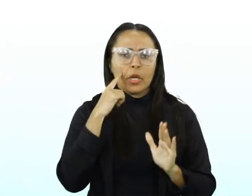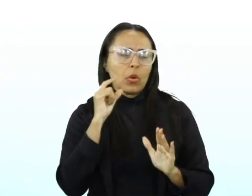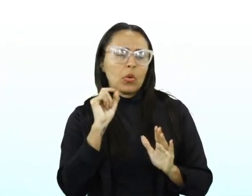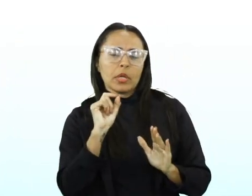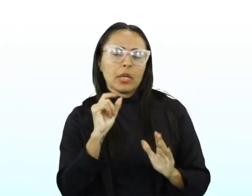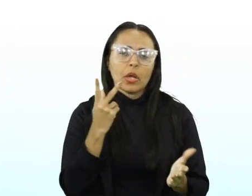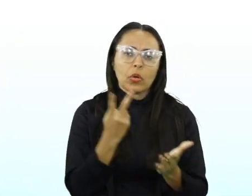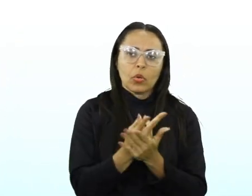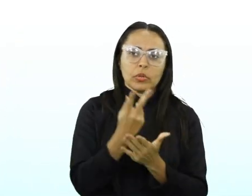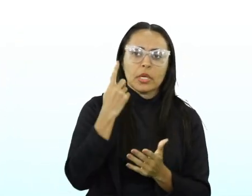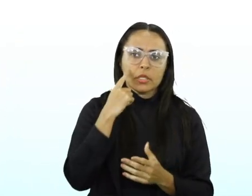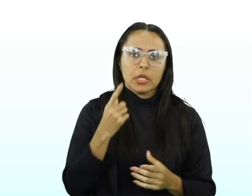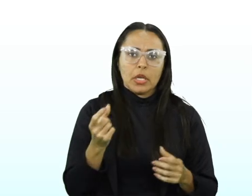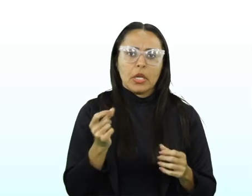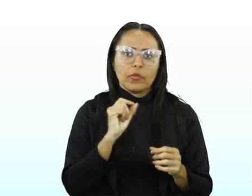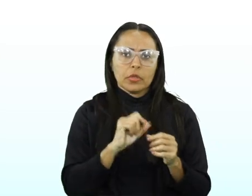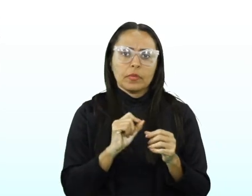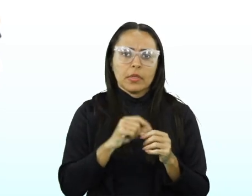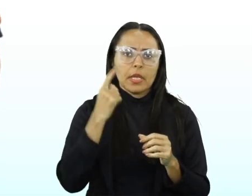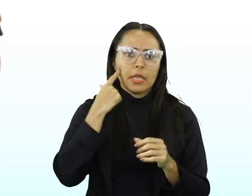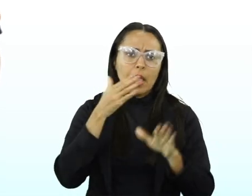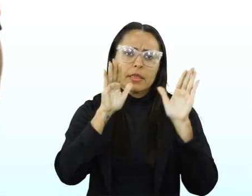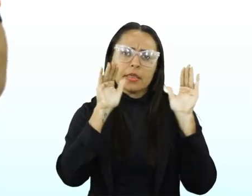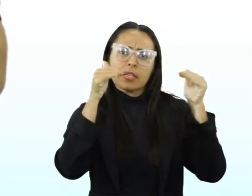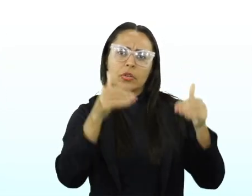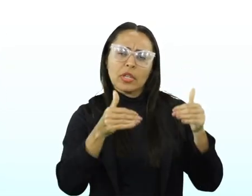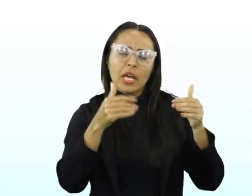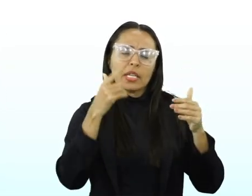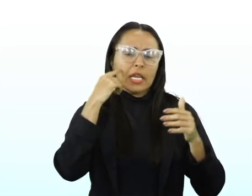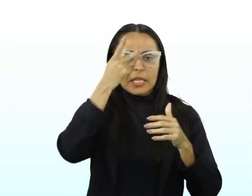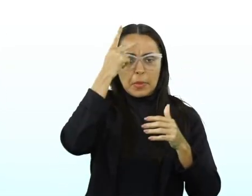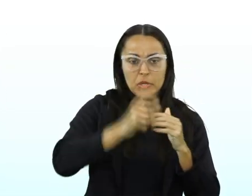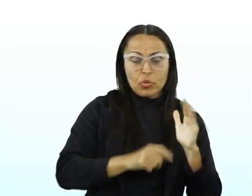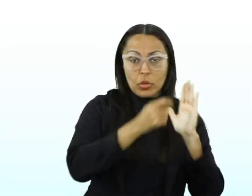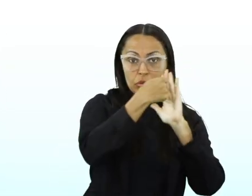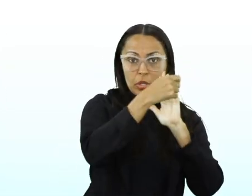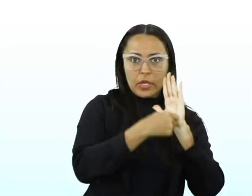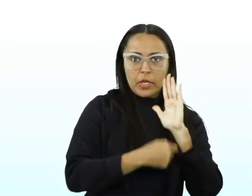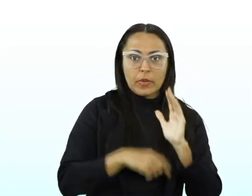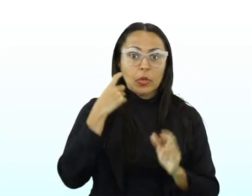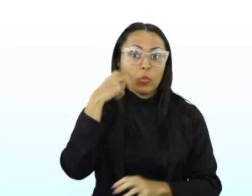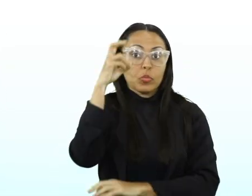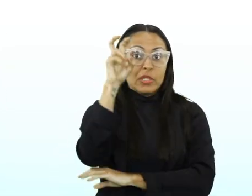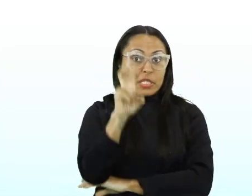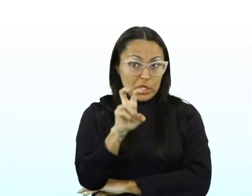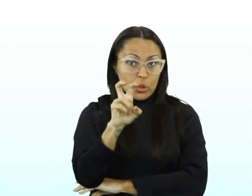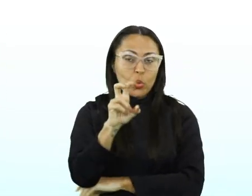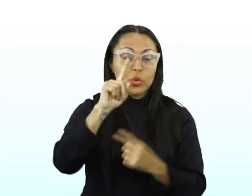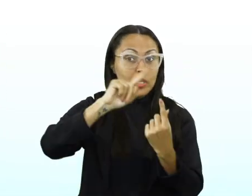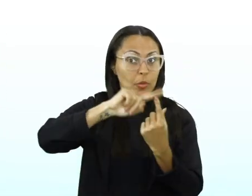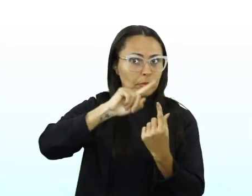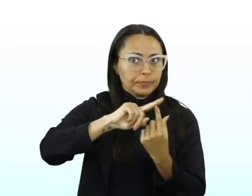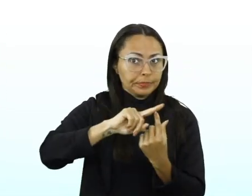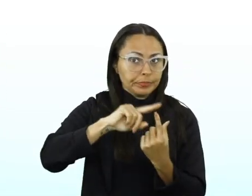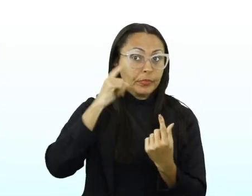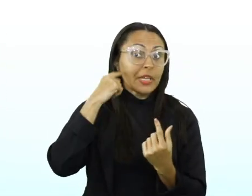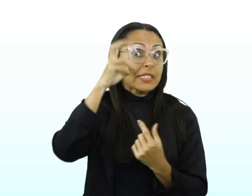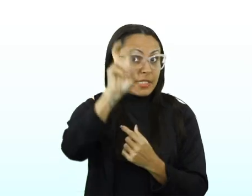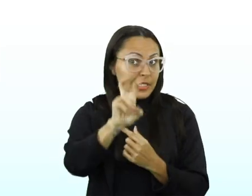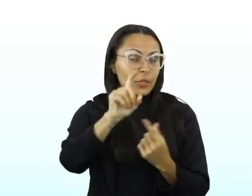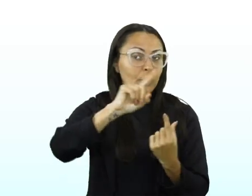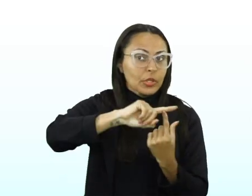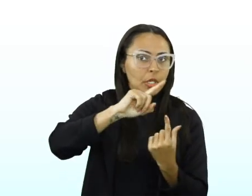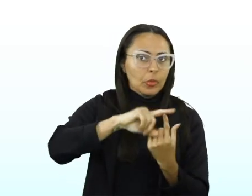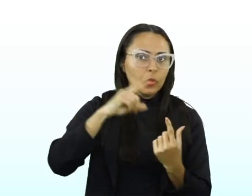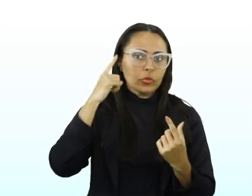acontece? Quando eu faço isso, eu vou bater na intencionalidade do autor. Sabemos que são cinco tipos, olha lá, cinco tipos